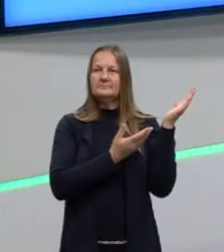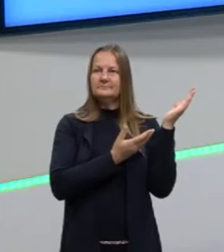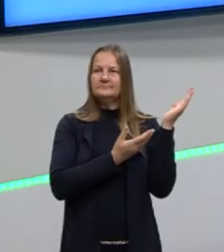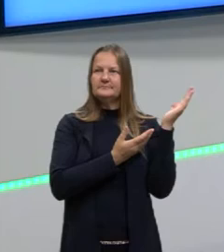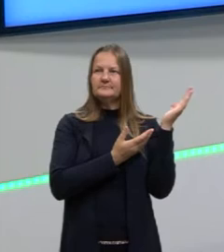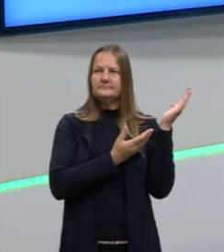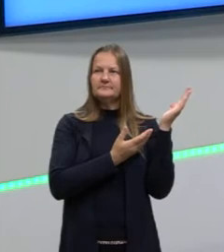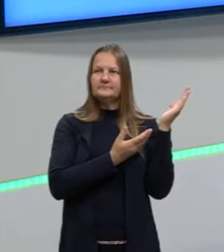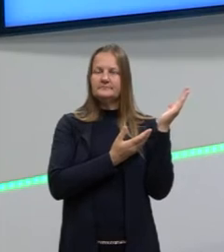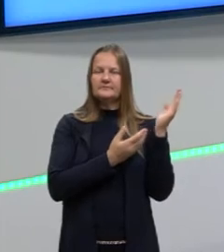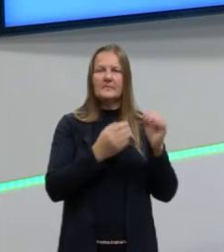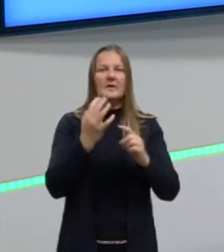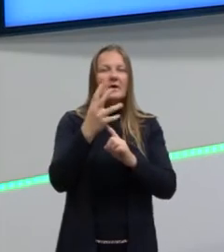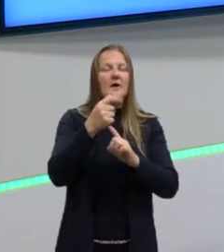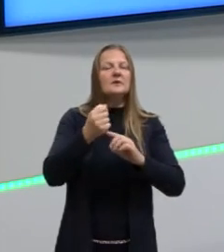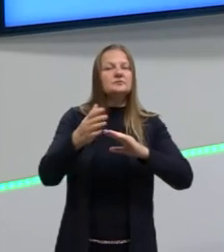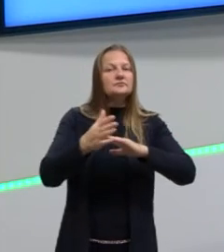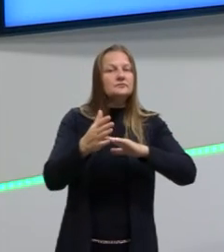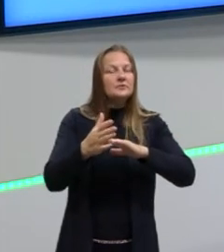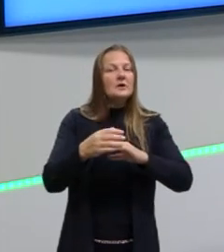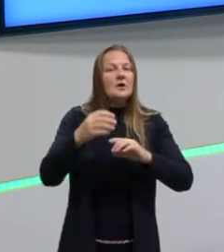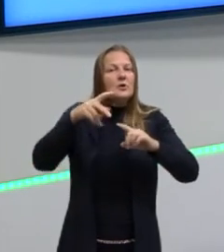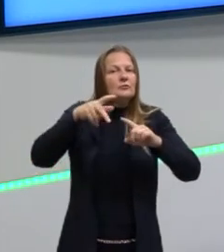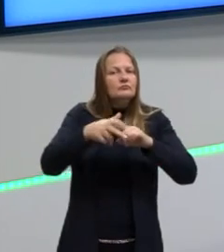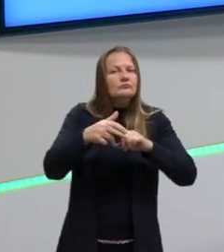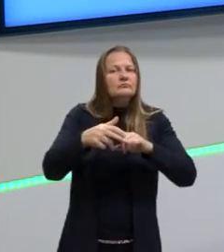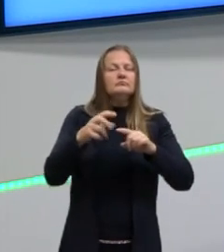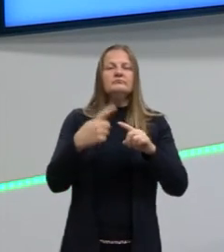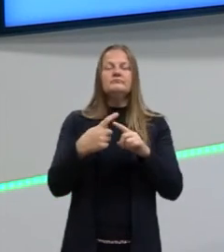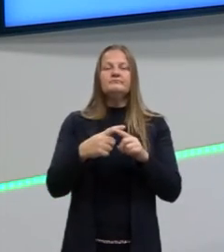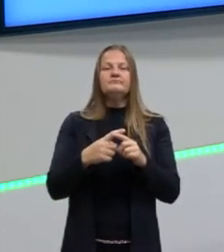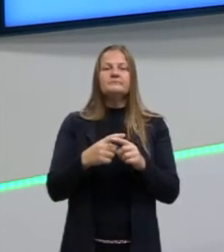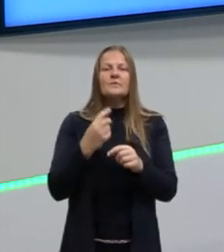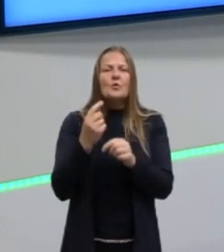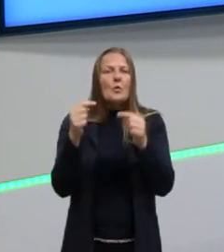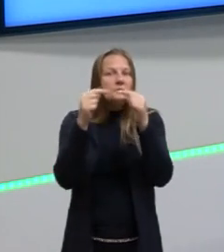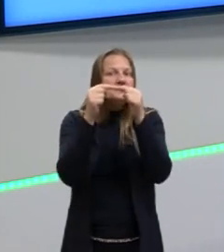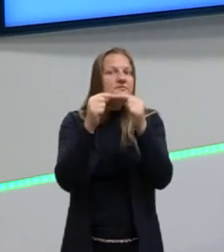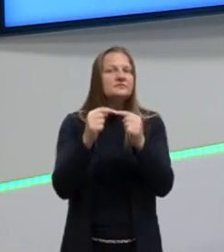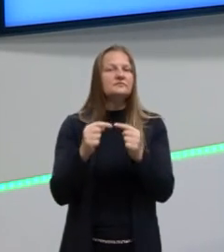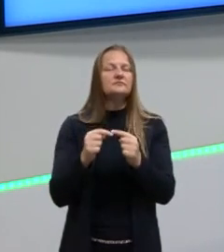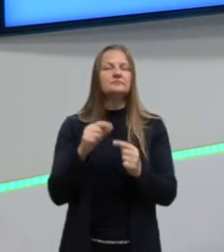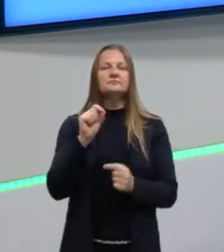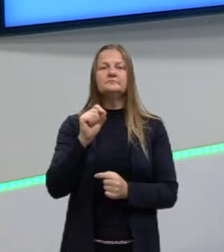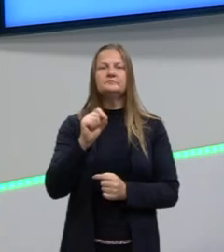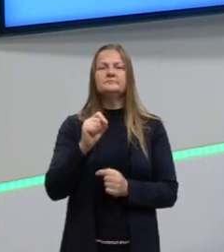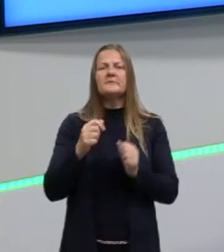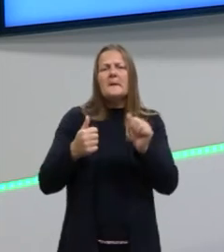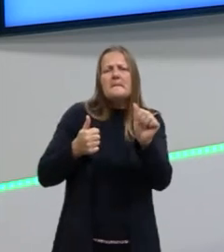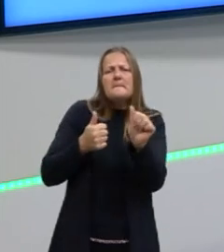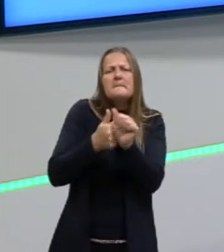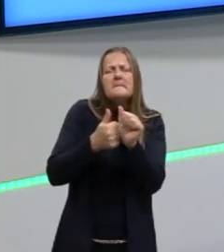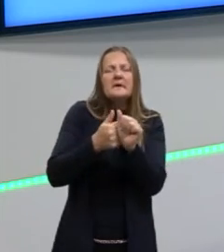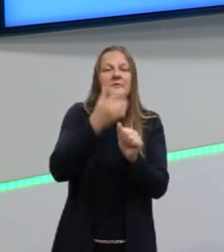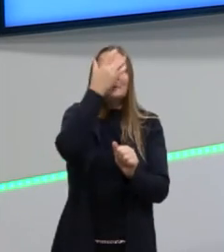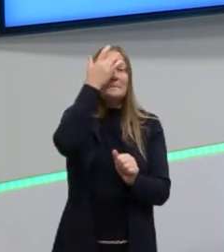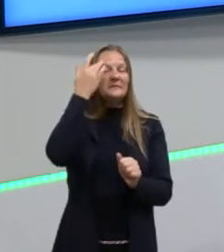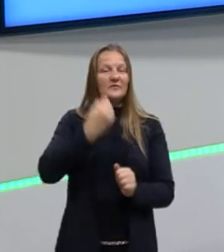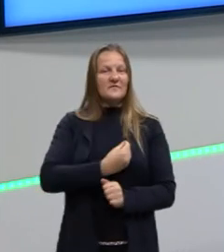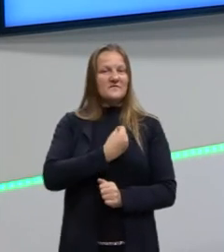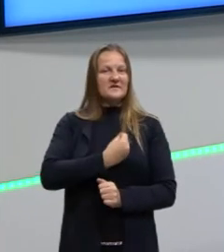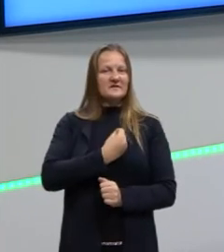vem neste momento para fazer essa ruptura e ela busca, portanto, se aproximar da vida cotidiana.